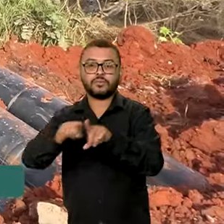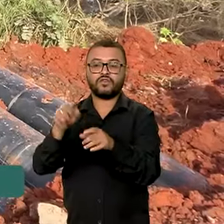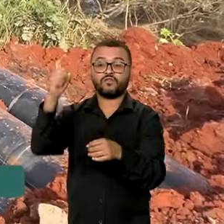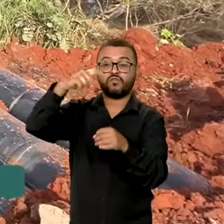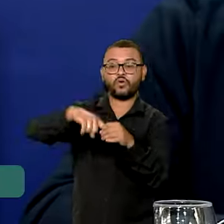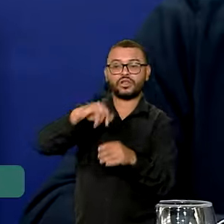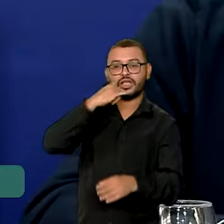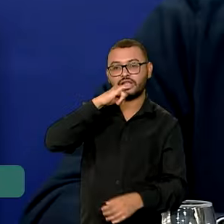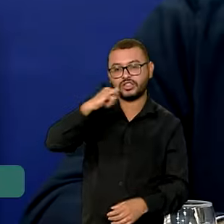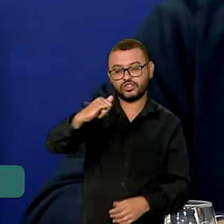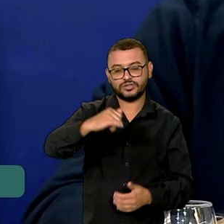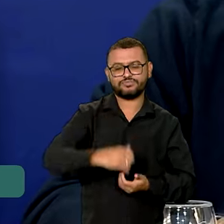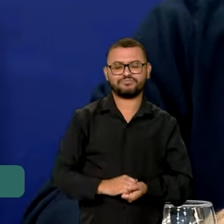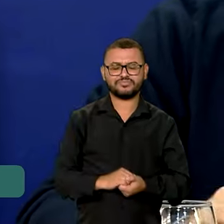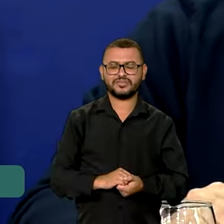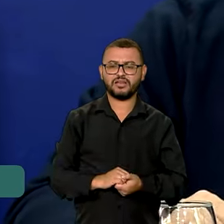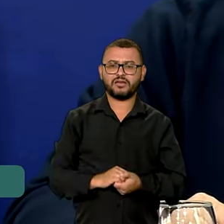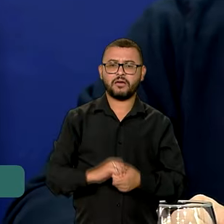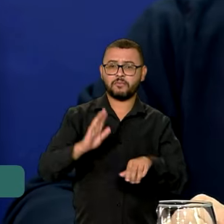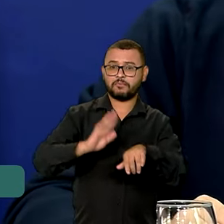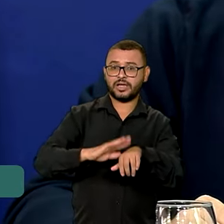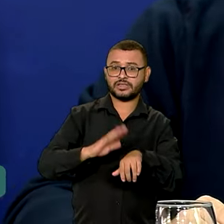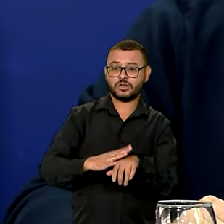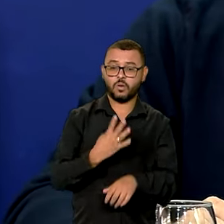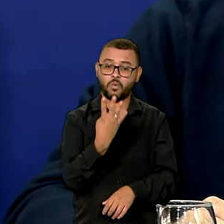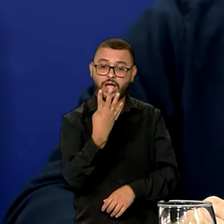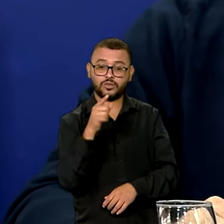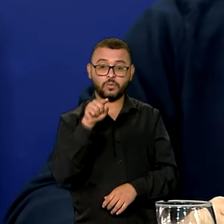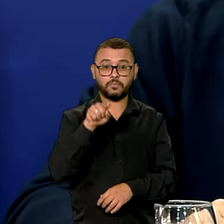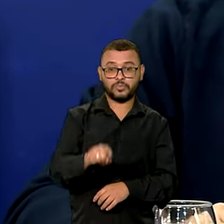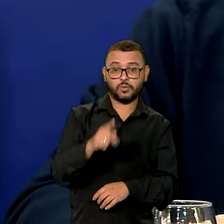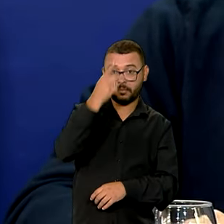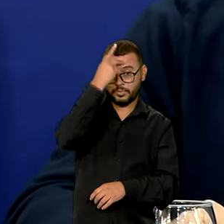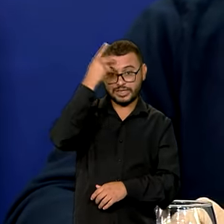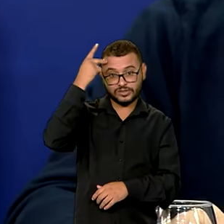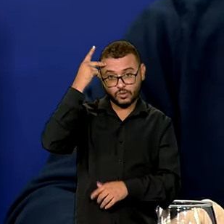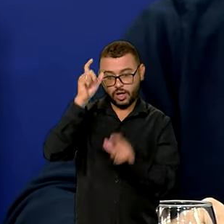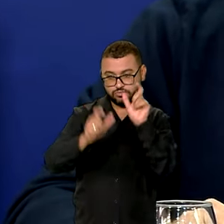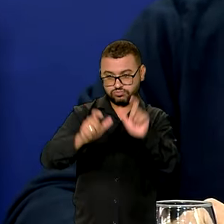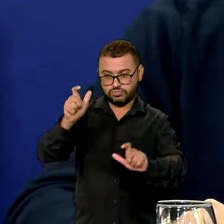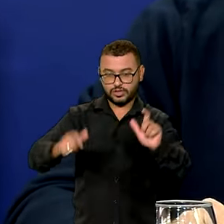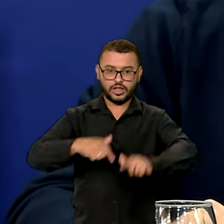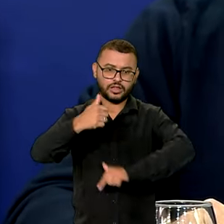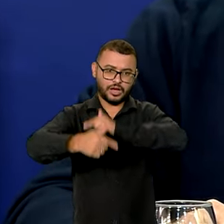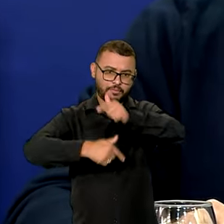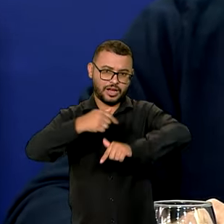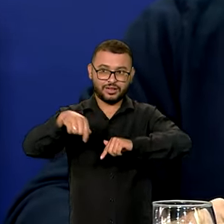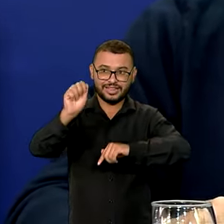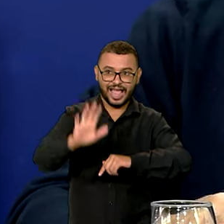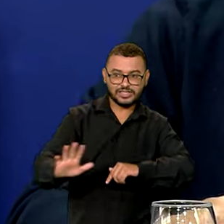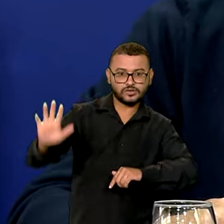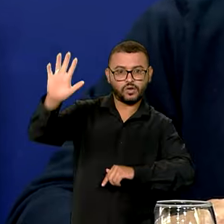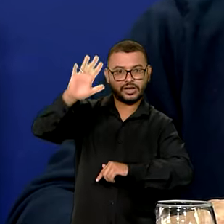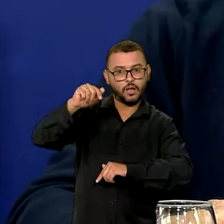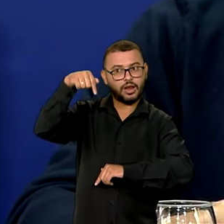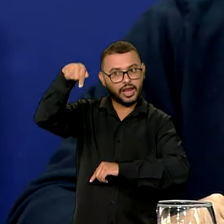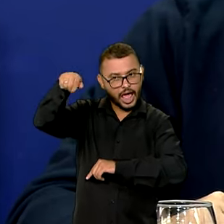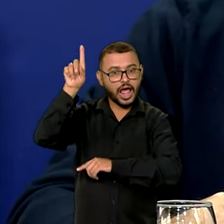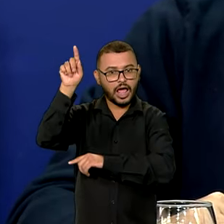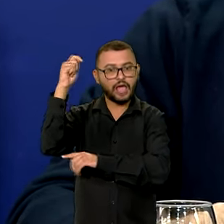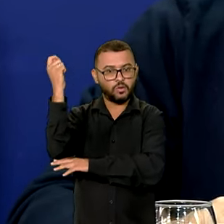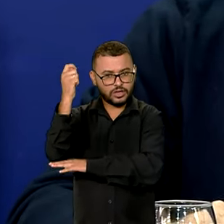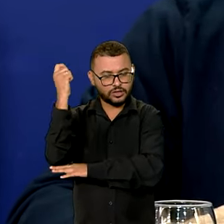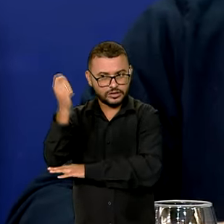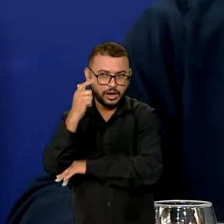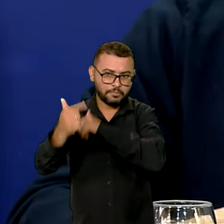elétrica. Nós estamos com mais de 4 mil homens do setor elétrico nacional mobilizados no Rio Grande do Sul.